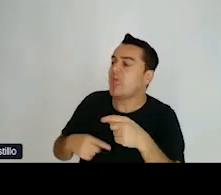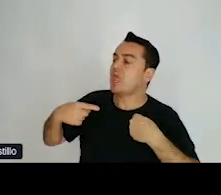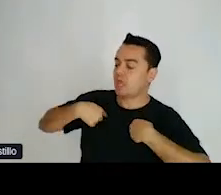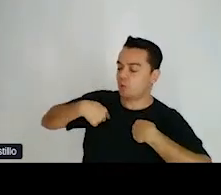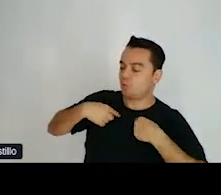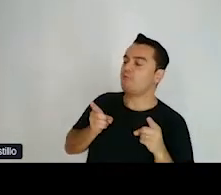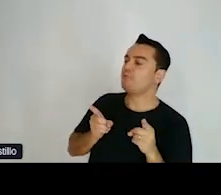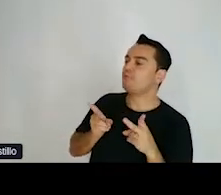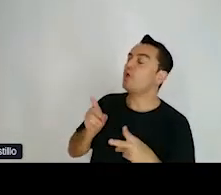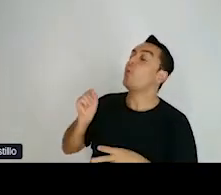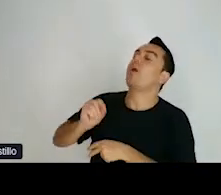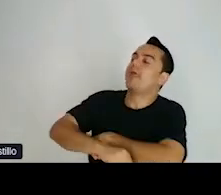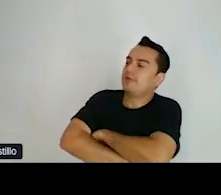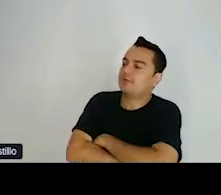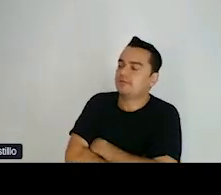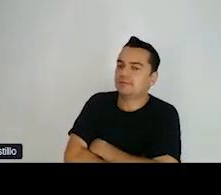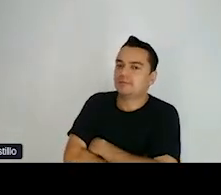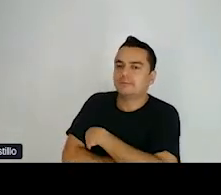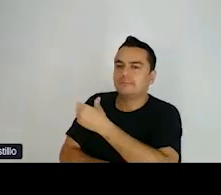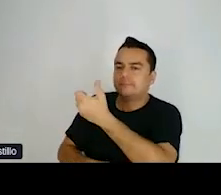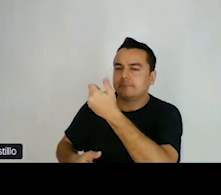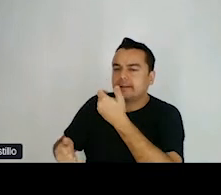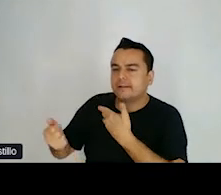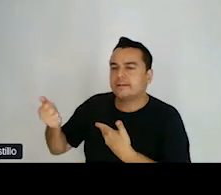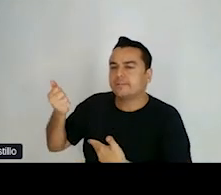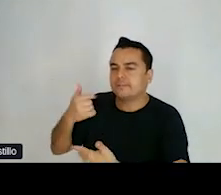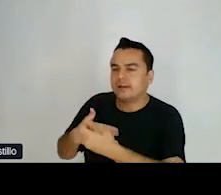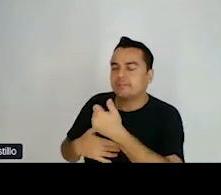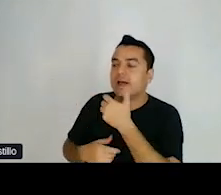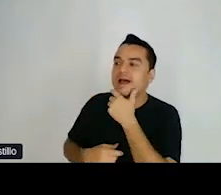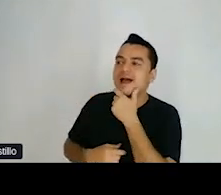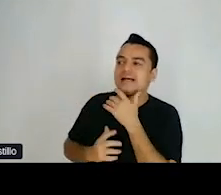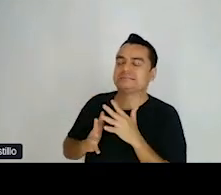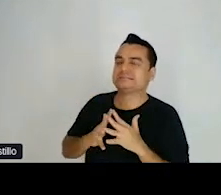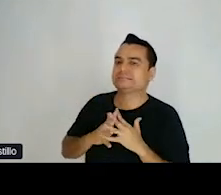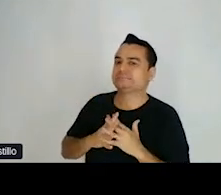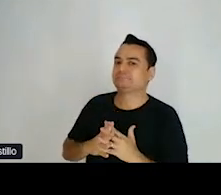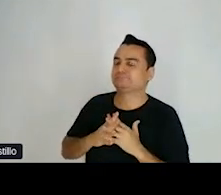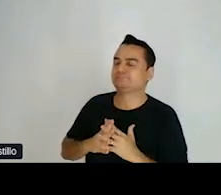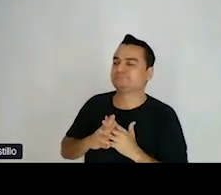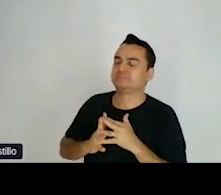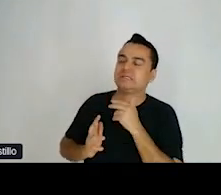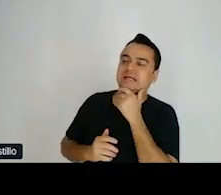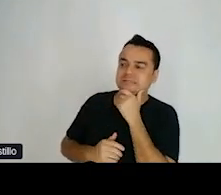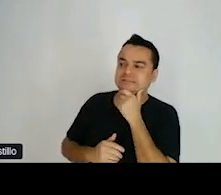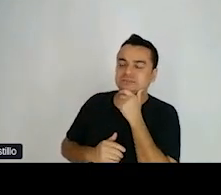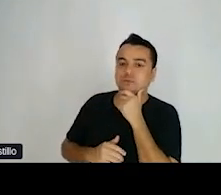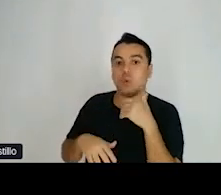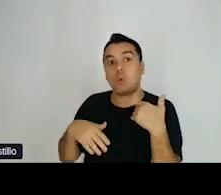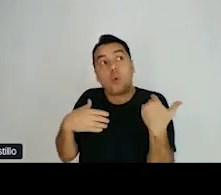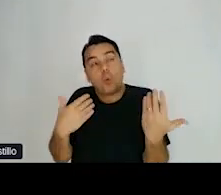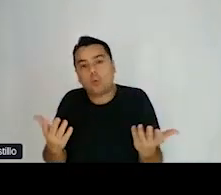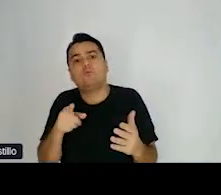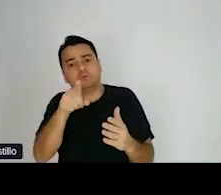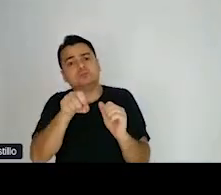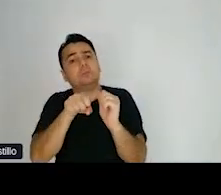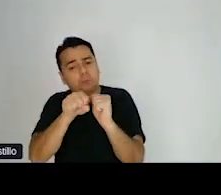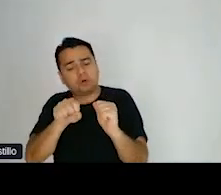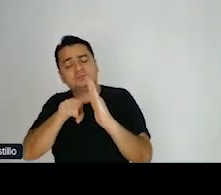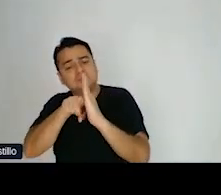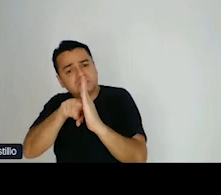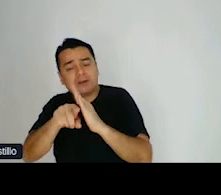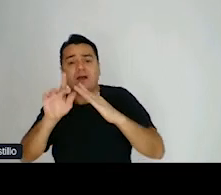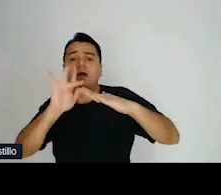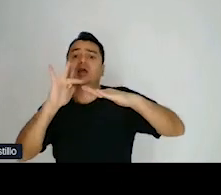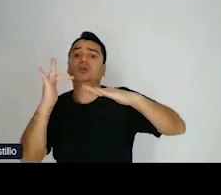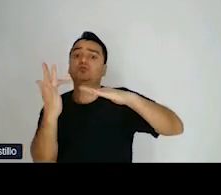livremente sobre aquele tema, comentários em redes sociais, avaliações de aplicativo, na